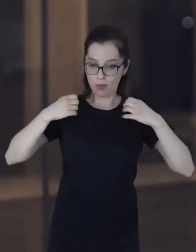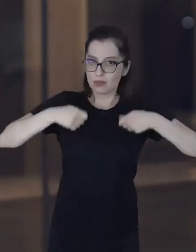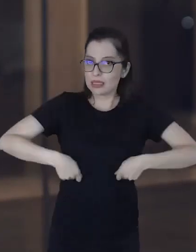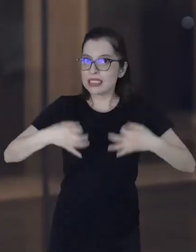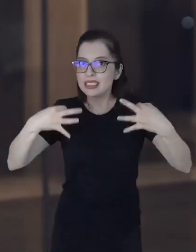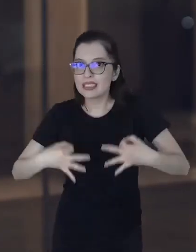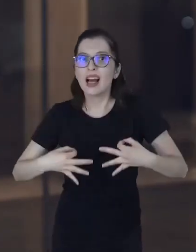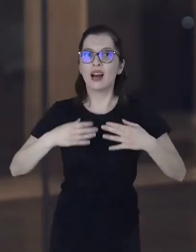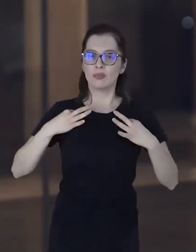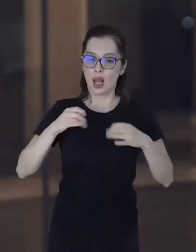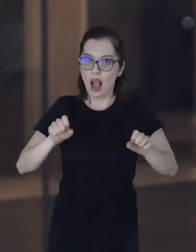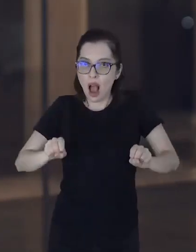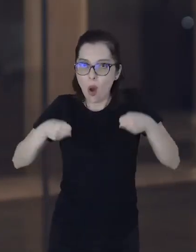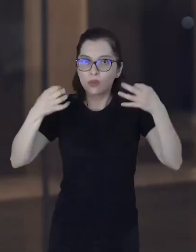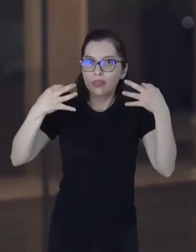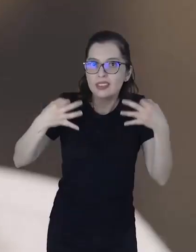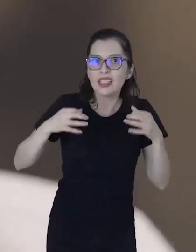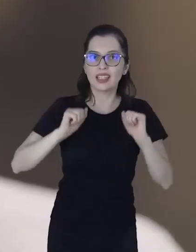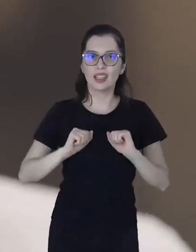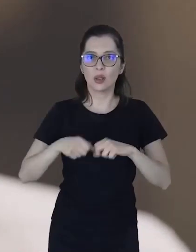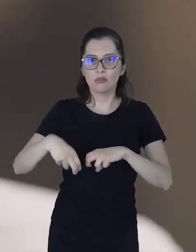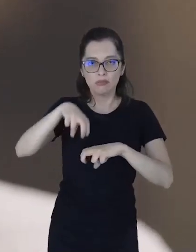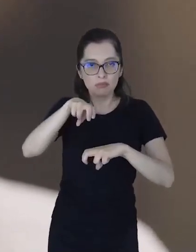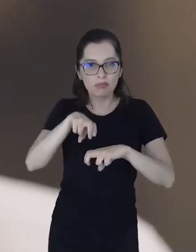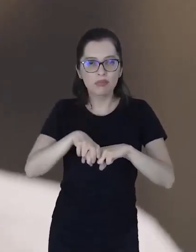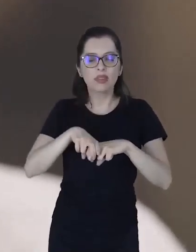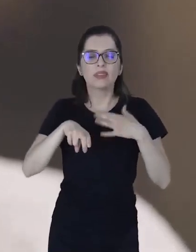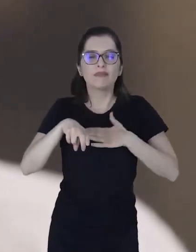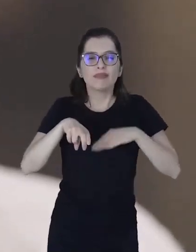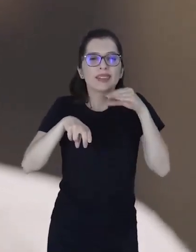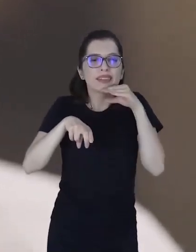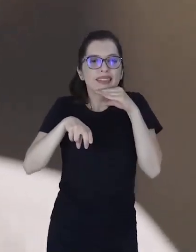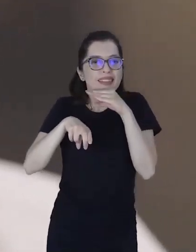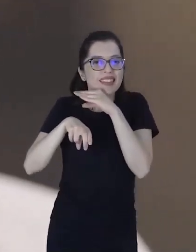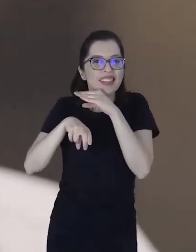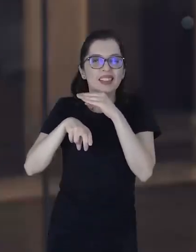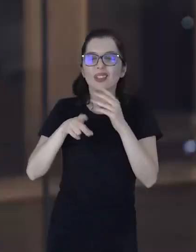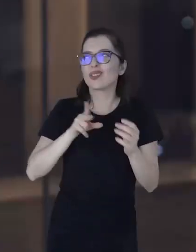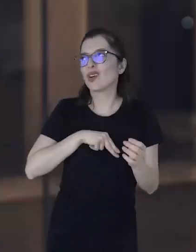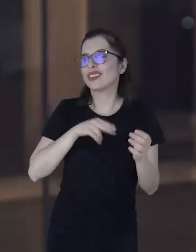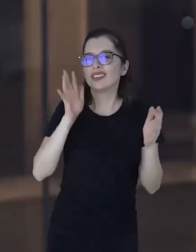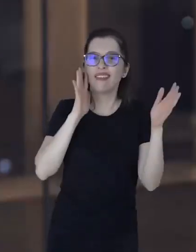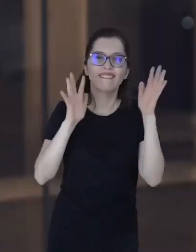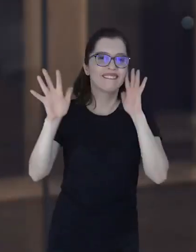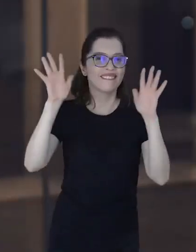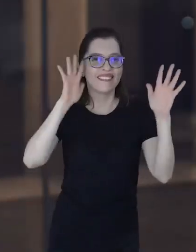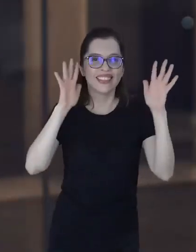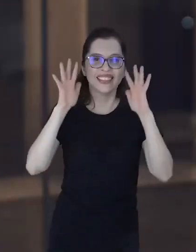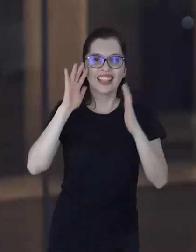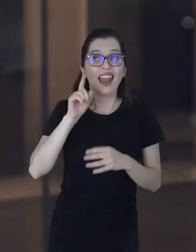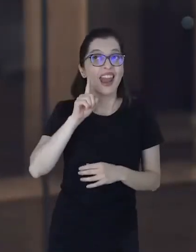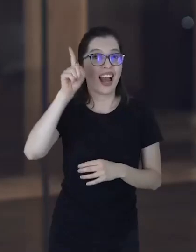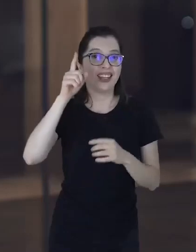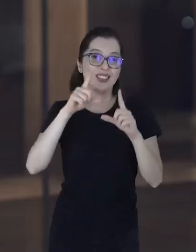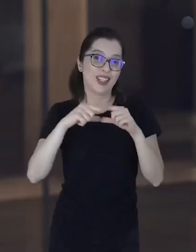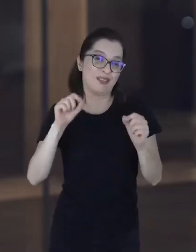camisa estava certinha, a calça estava alinhada, né? O acento japonês de esquentar também é nostálgico,